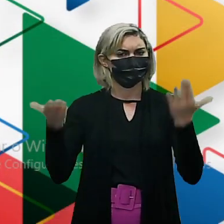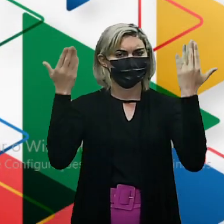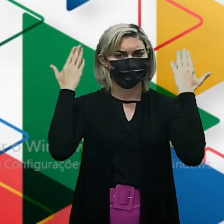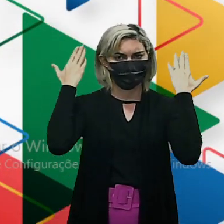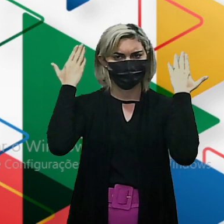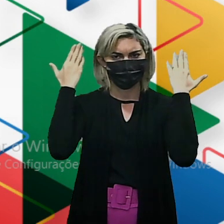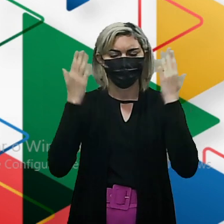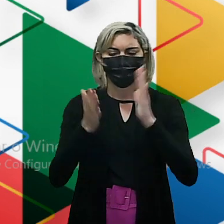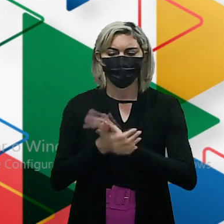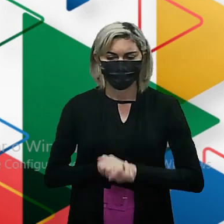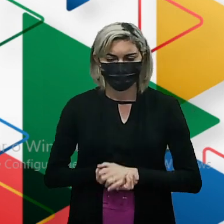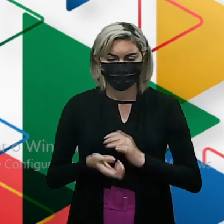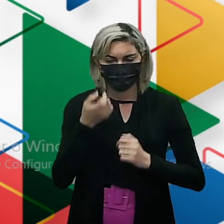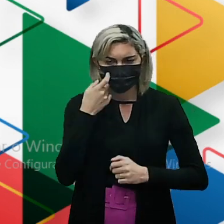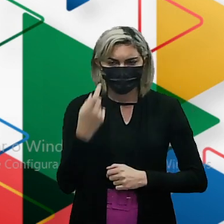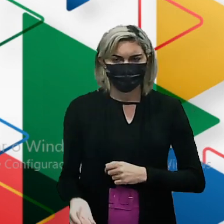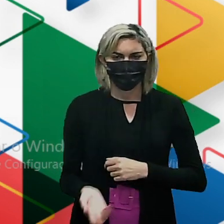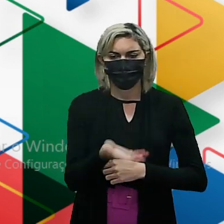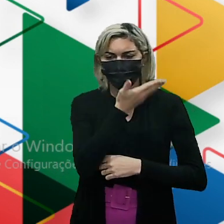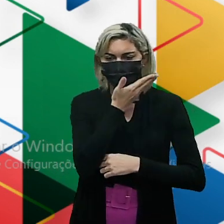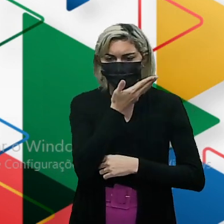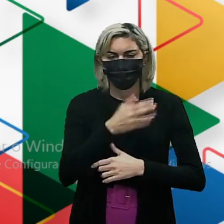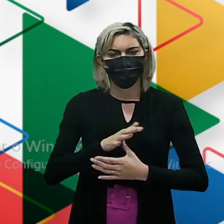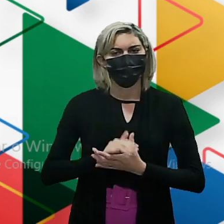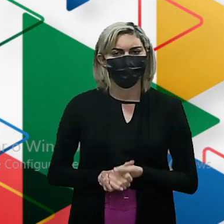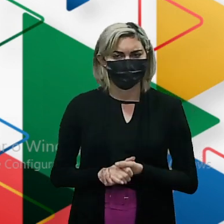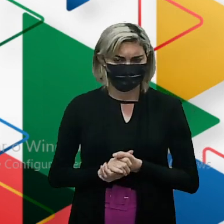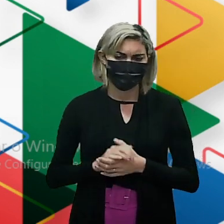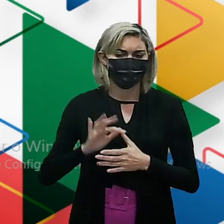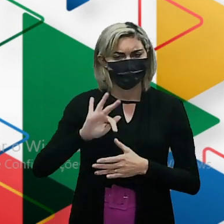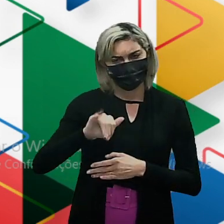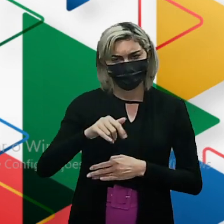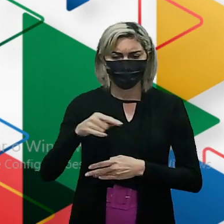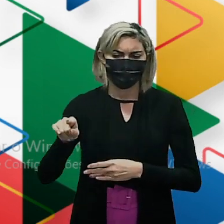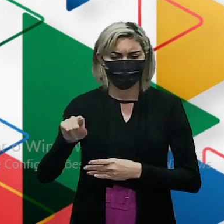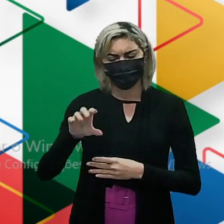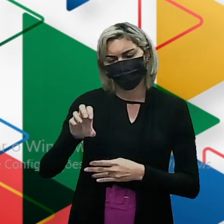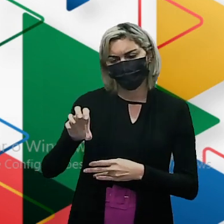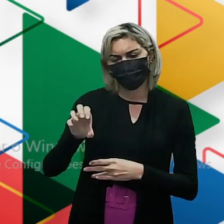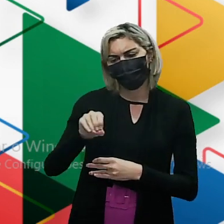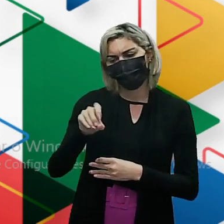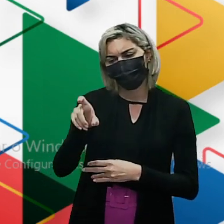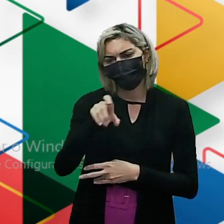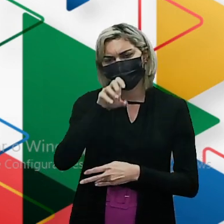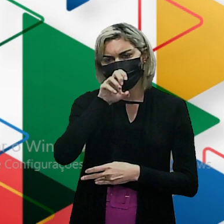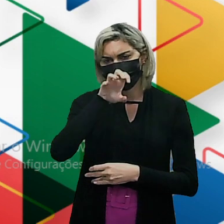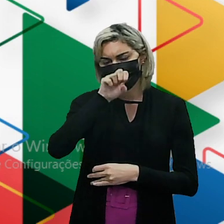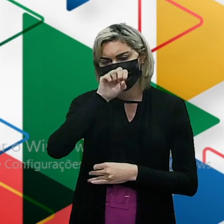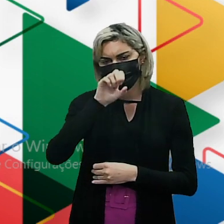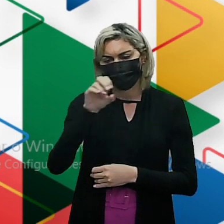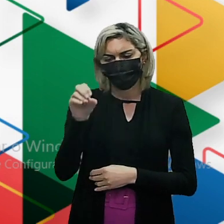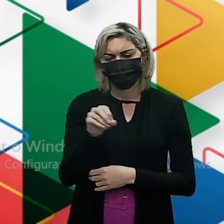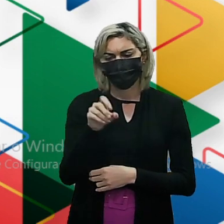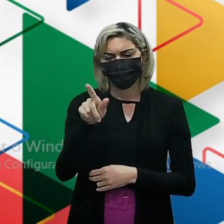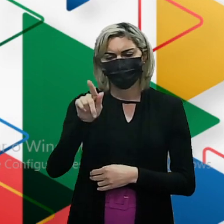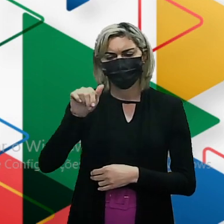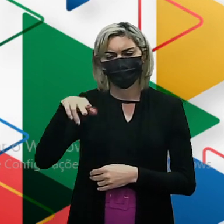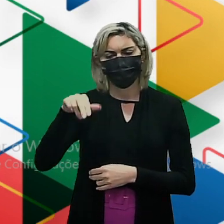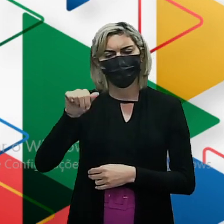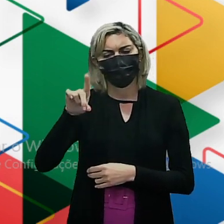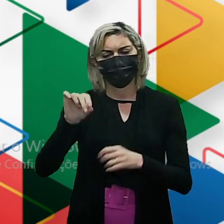Meu amigo de fé Meu irmão Camarada Funções oxigenadas Não pessoal Não Olha aqui